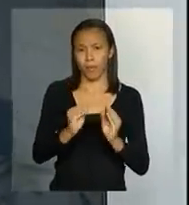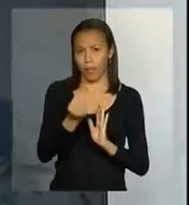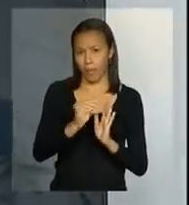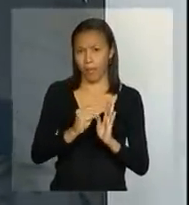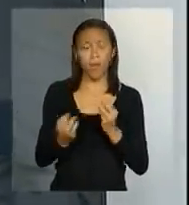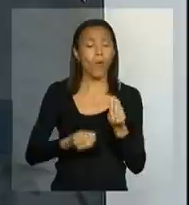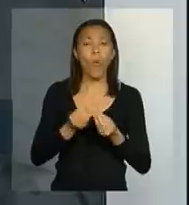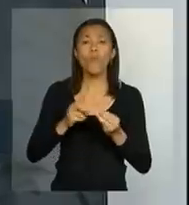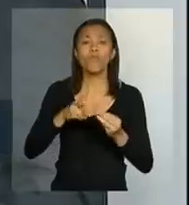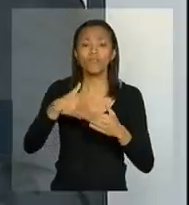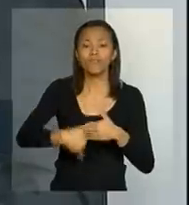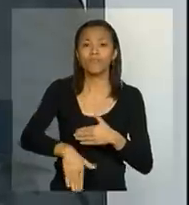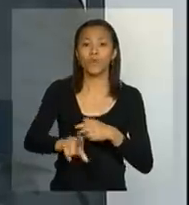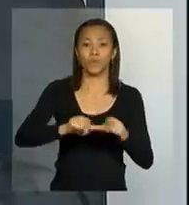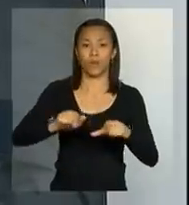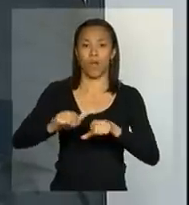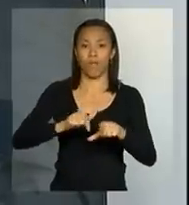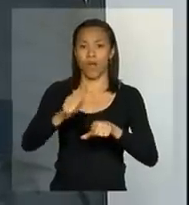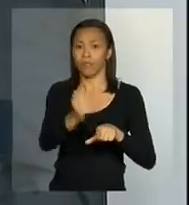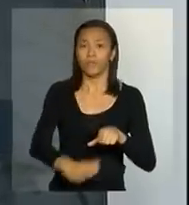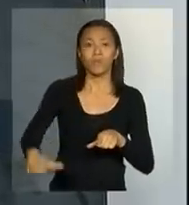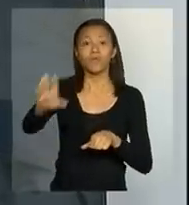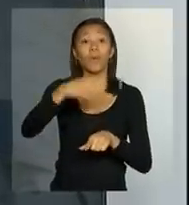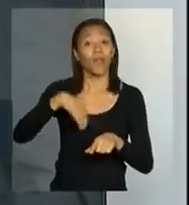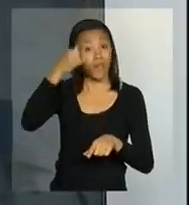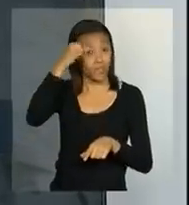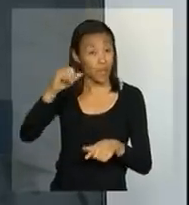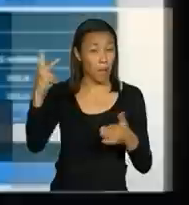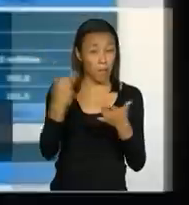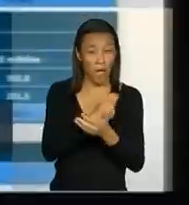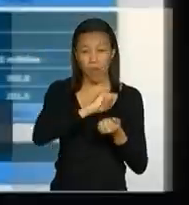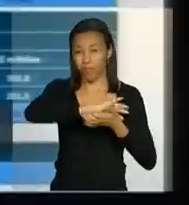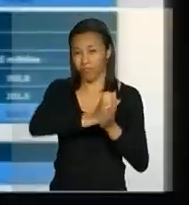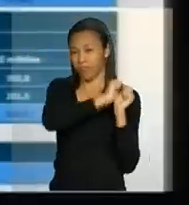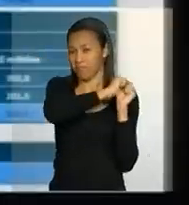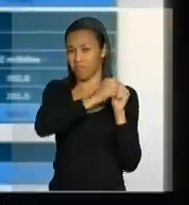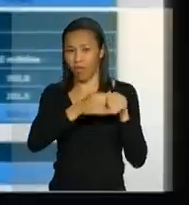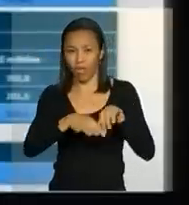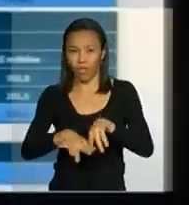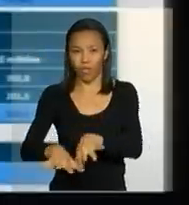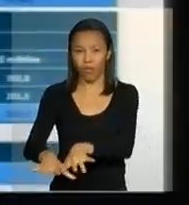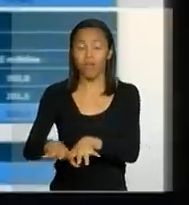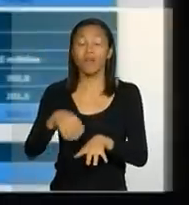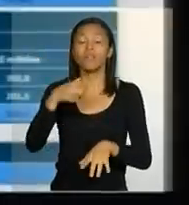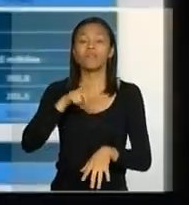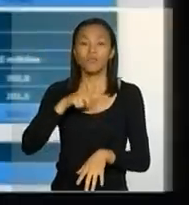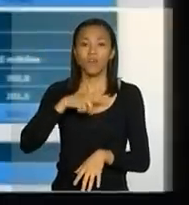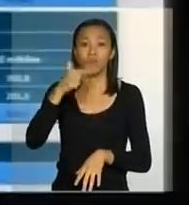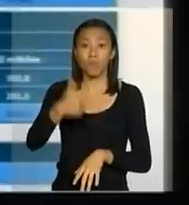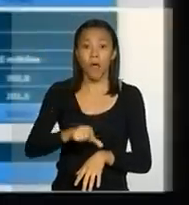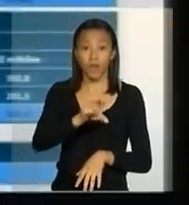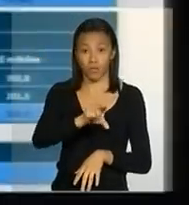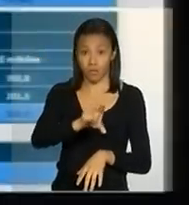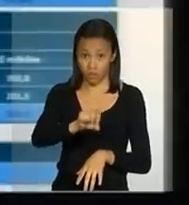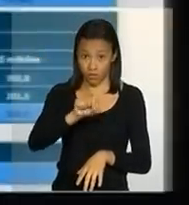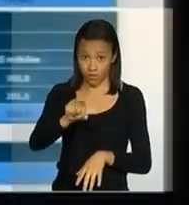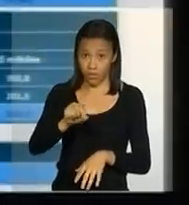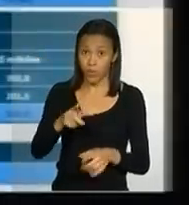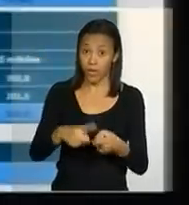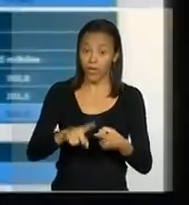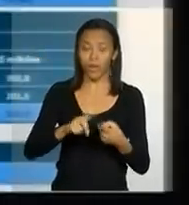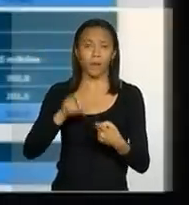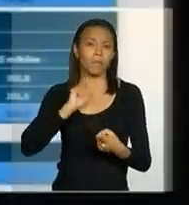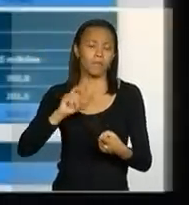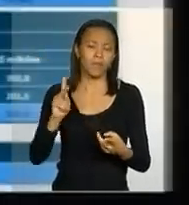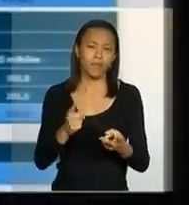nacional de risco, nós tivemos aí mais uma seleção com Minas Gerais,